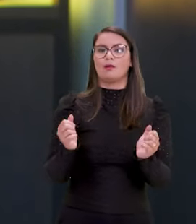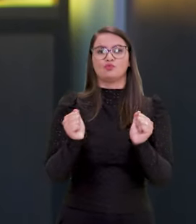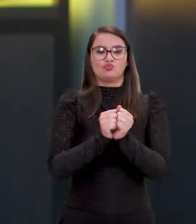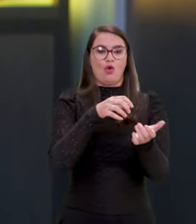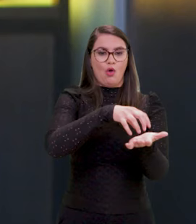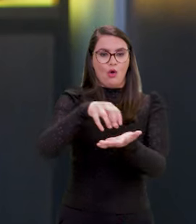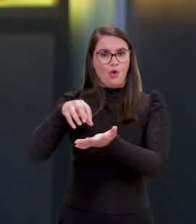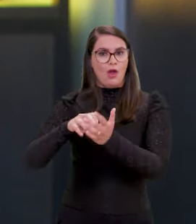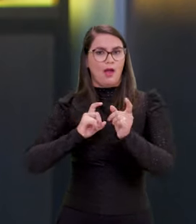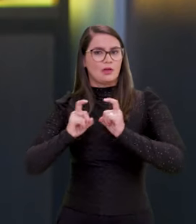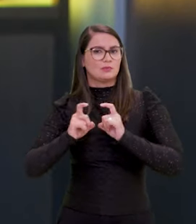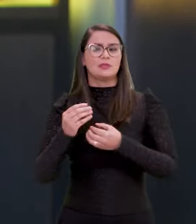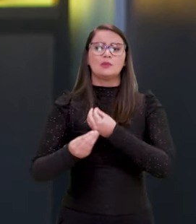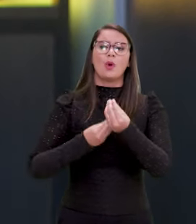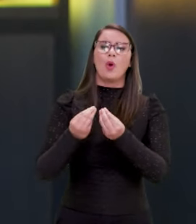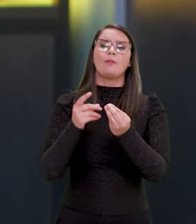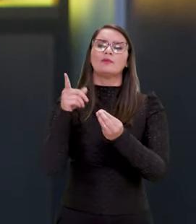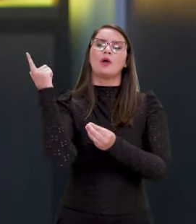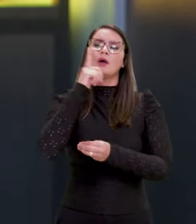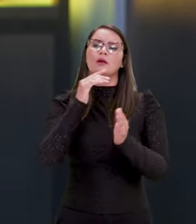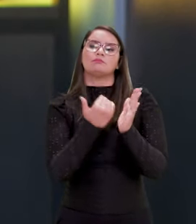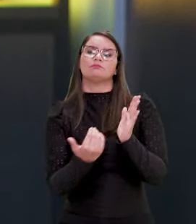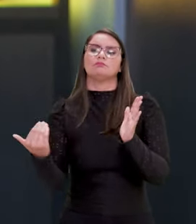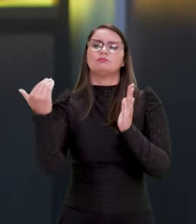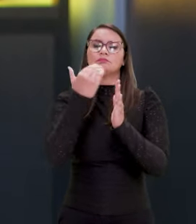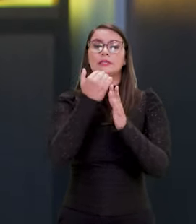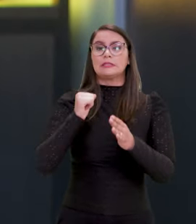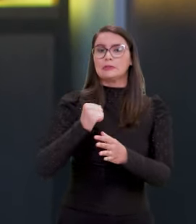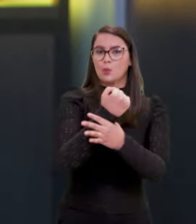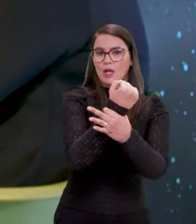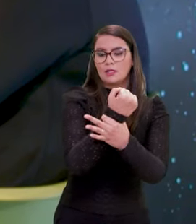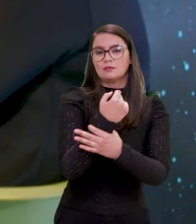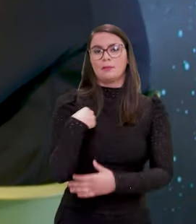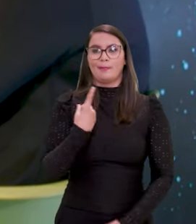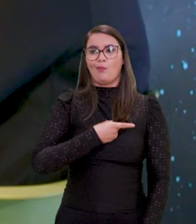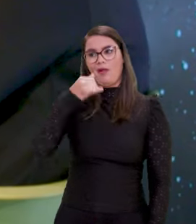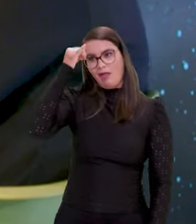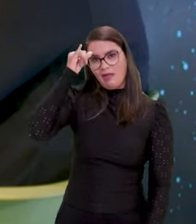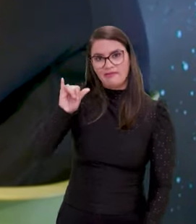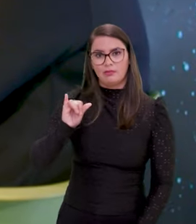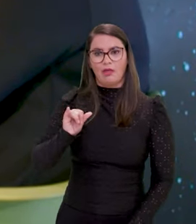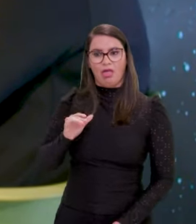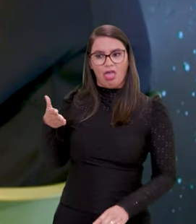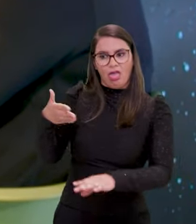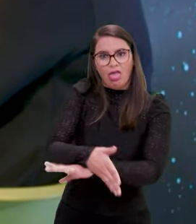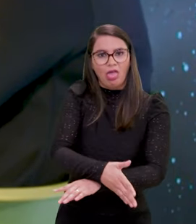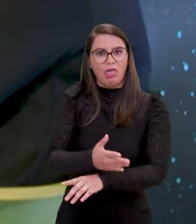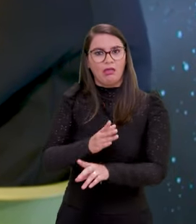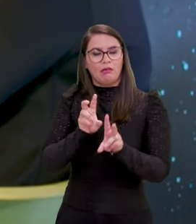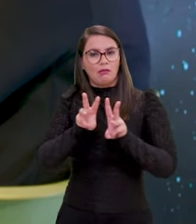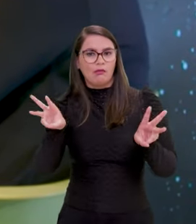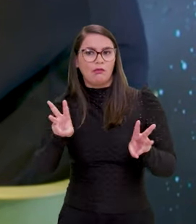órgãos da administração, como que eles sobem o patamar de segurança para que a gente evite ataques cibernéticos,